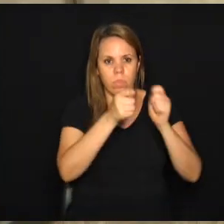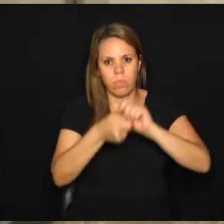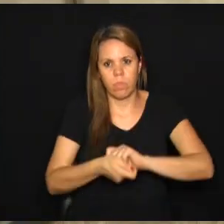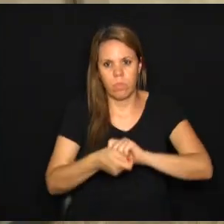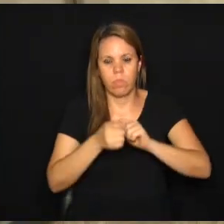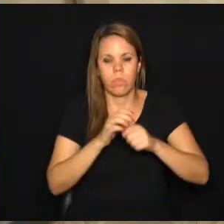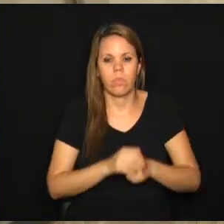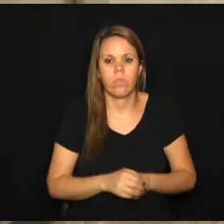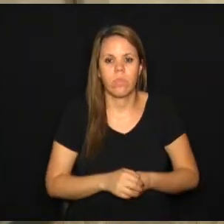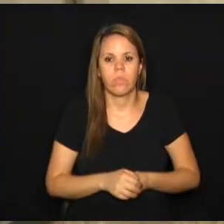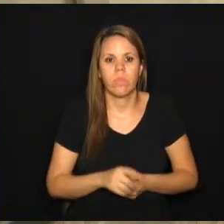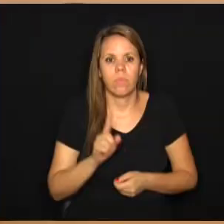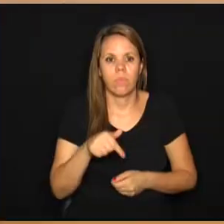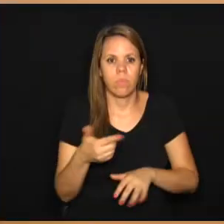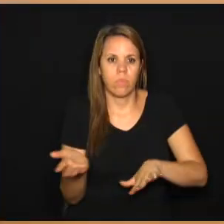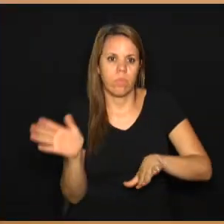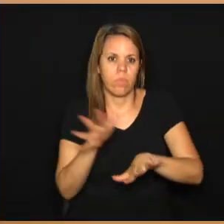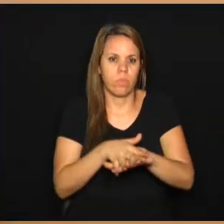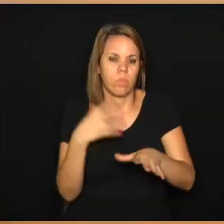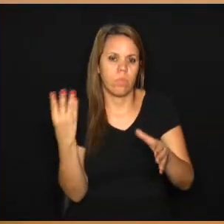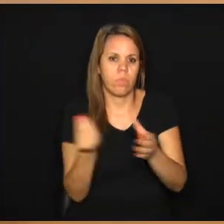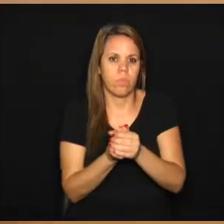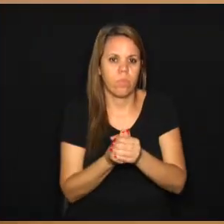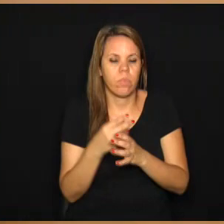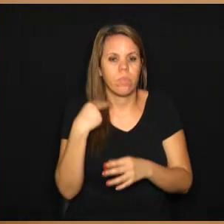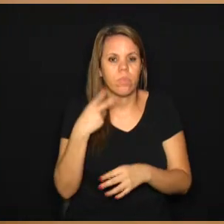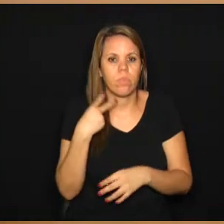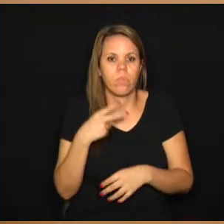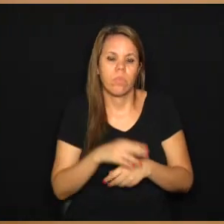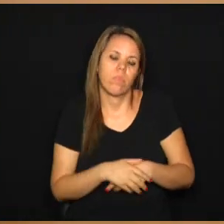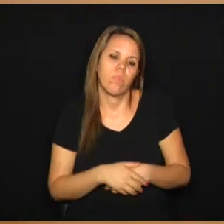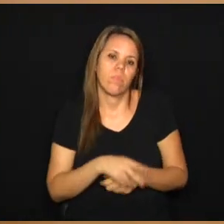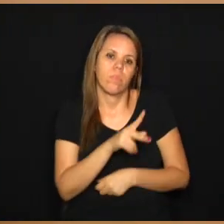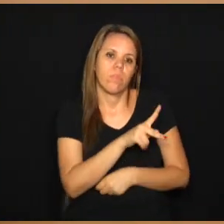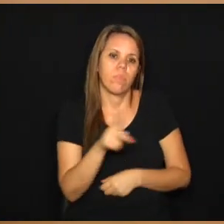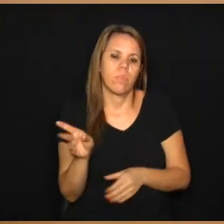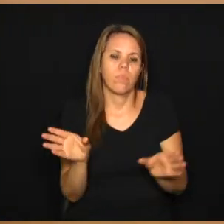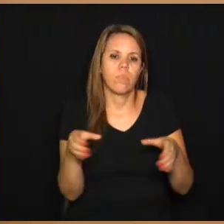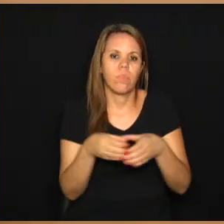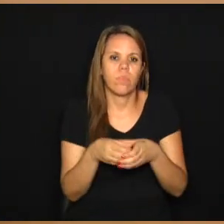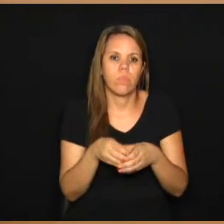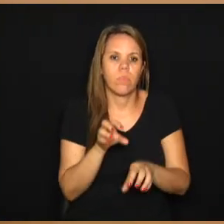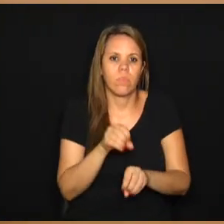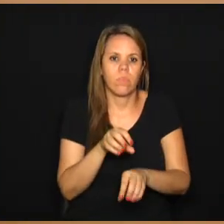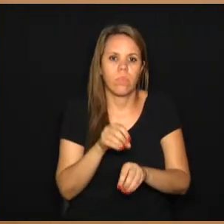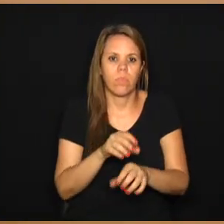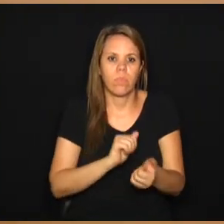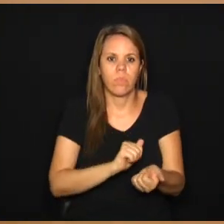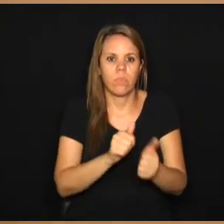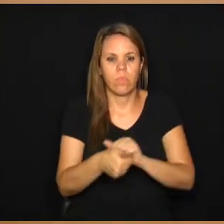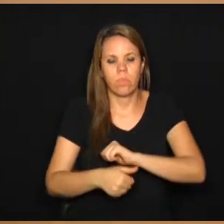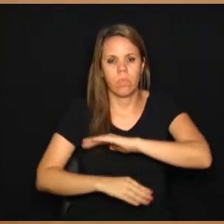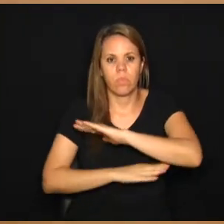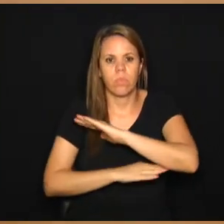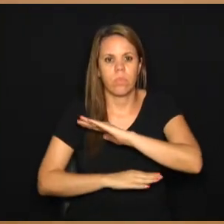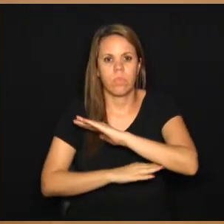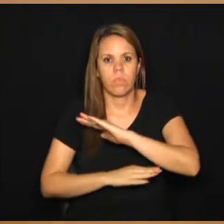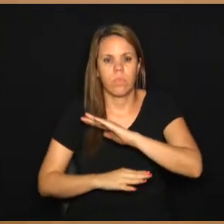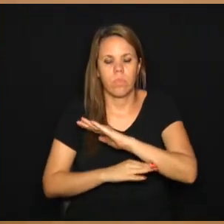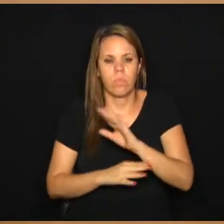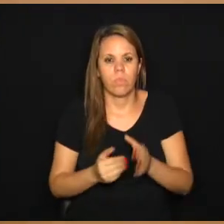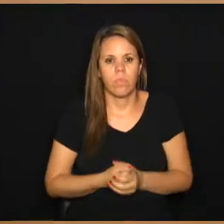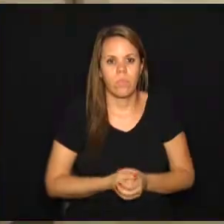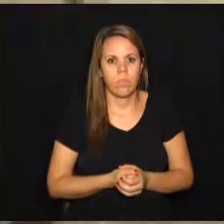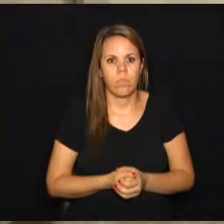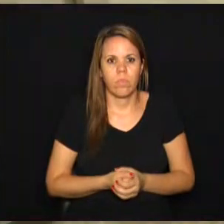para essa inclusão. Para o parlamentar, que é presidente da Comissão de Educação e Esporte da Câmara, a rede